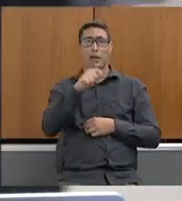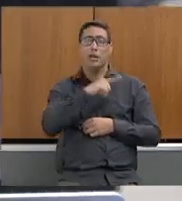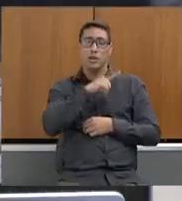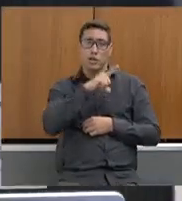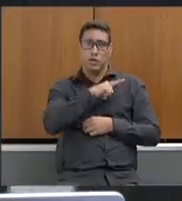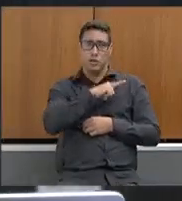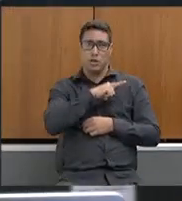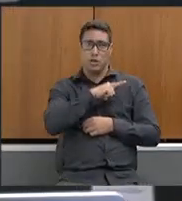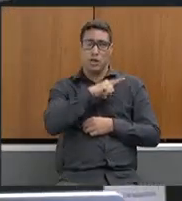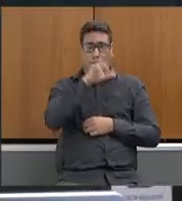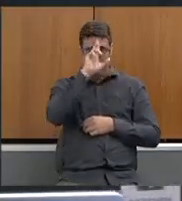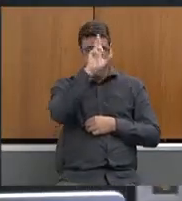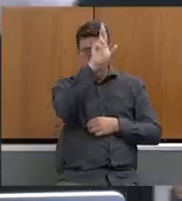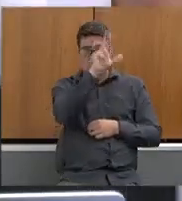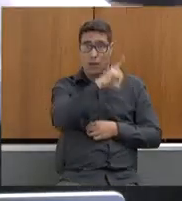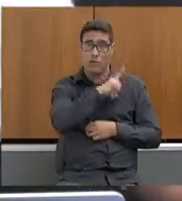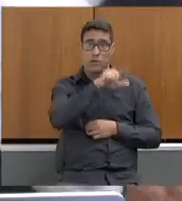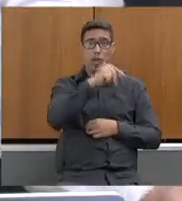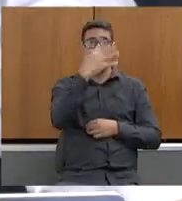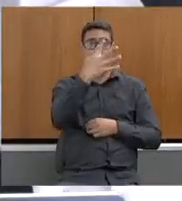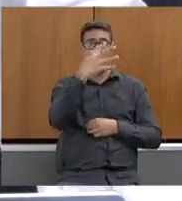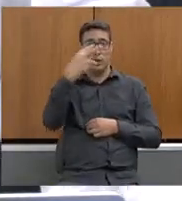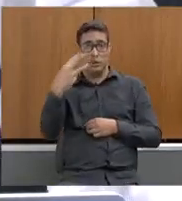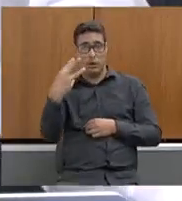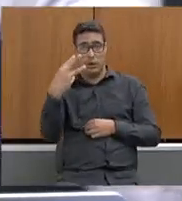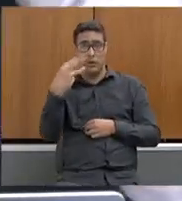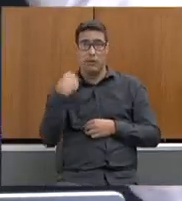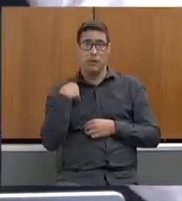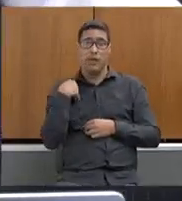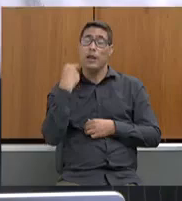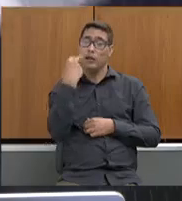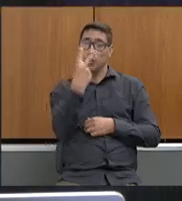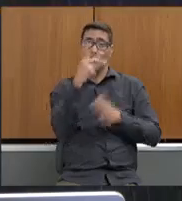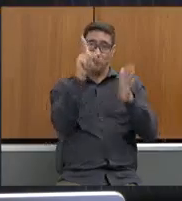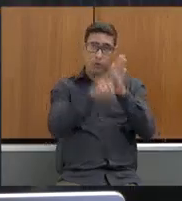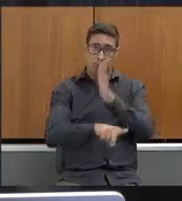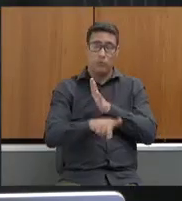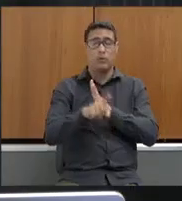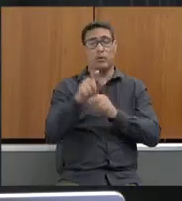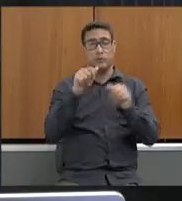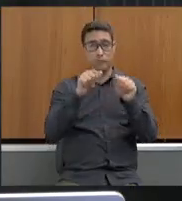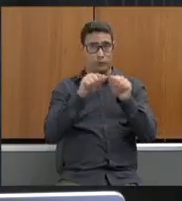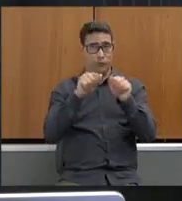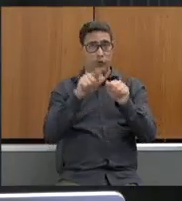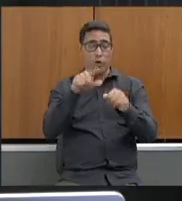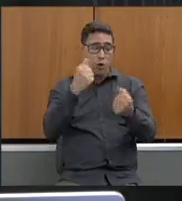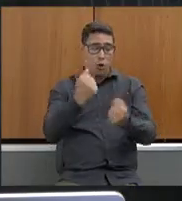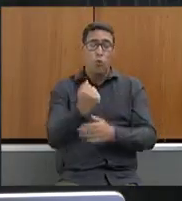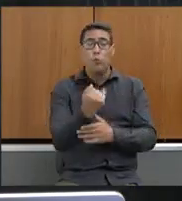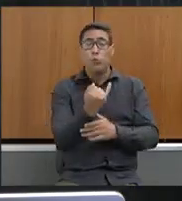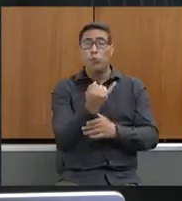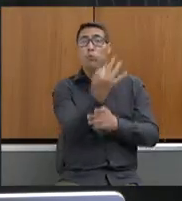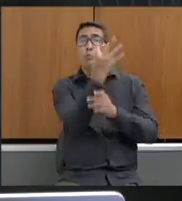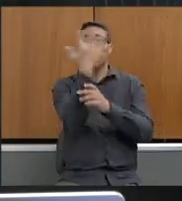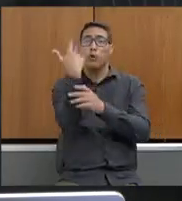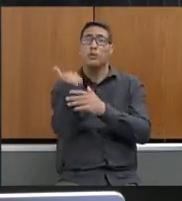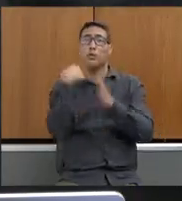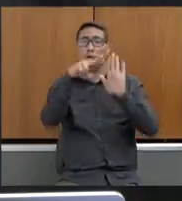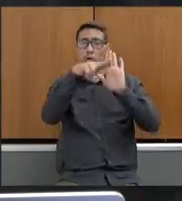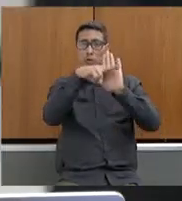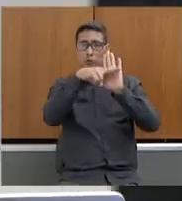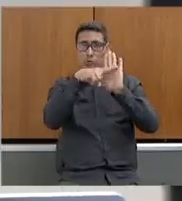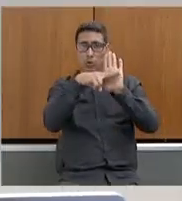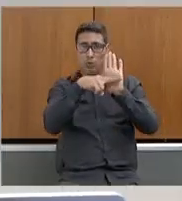43. E a segunda pergunta que eu pedi que fosse levantada é quantas normas